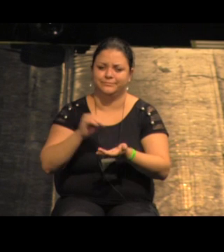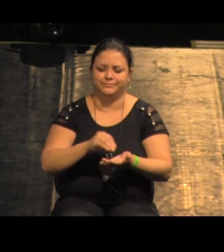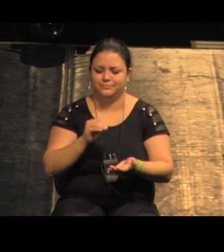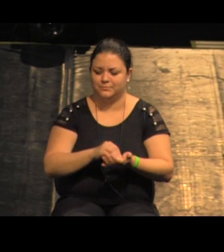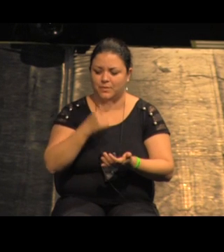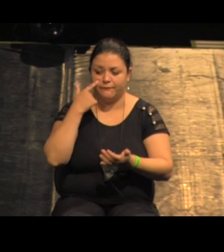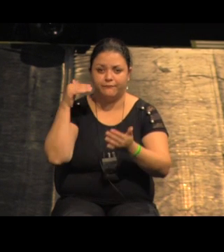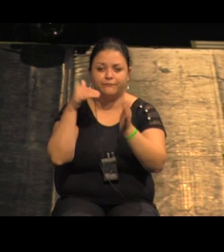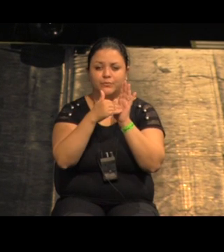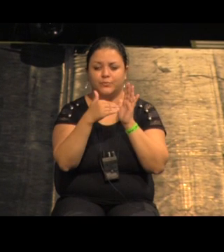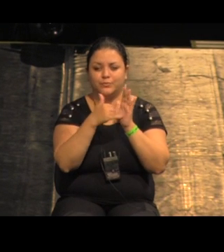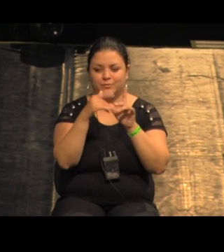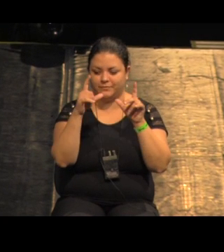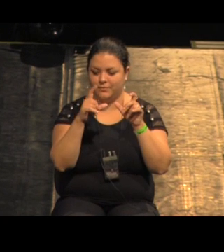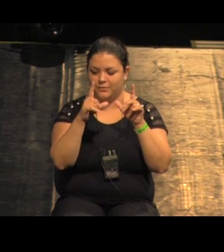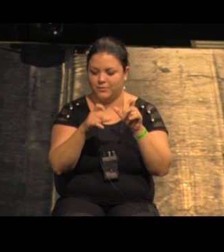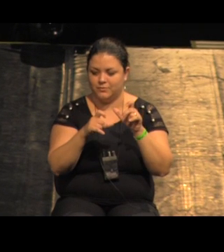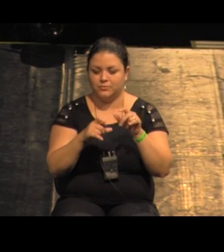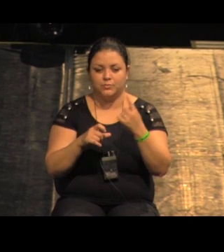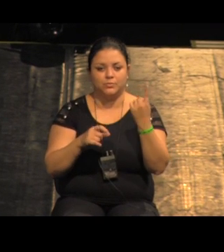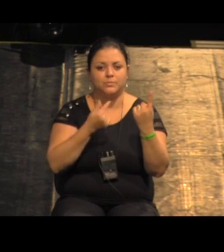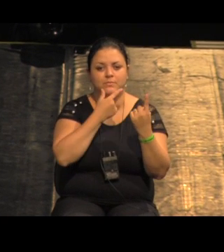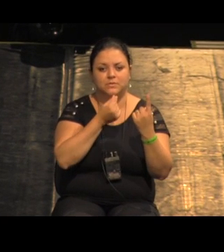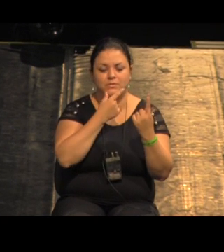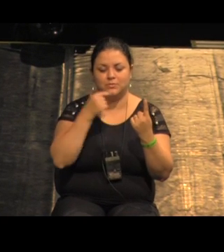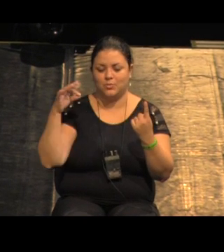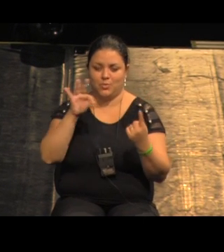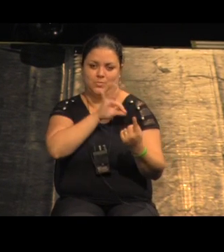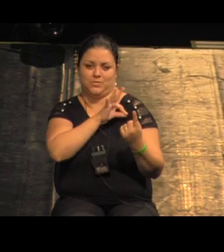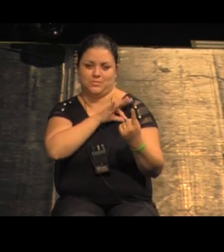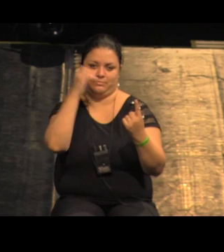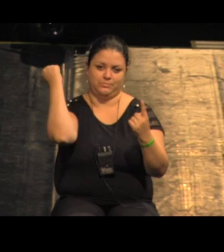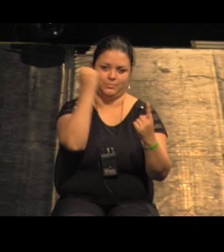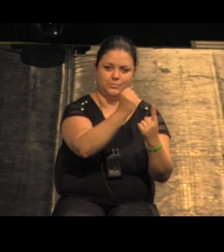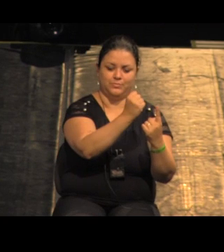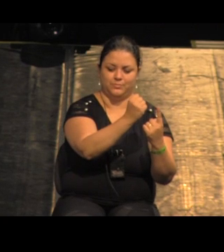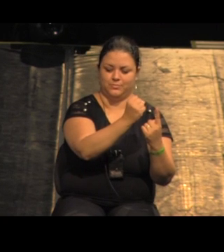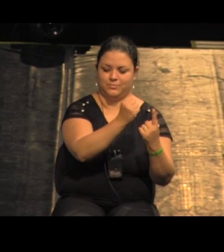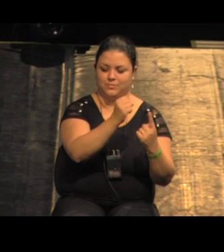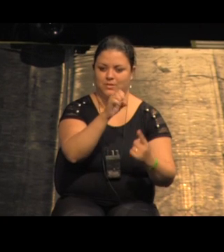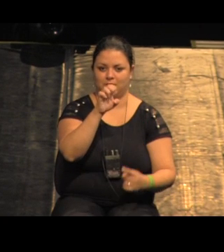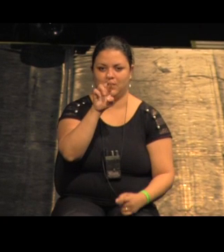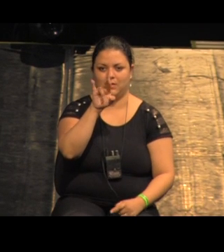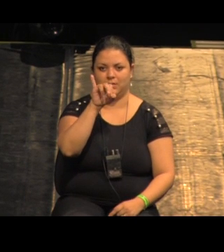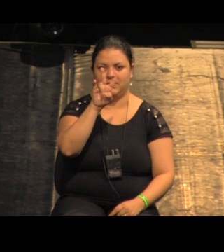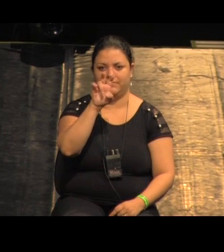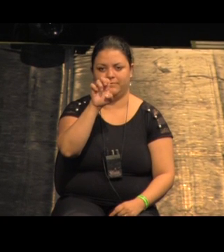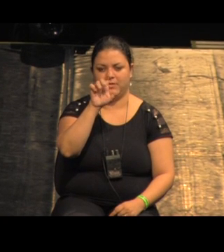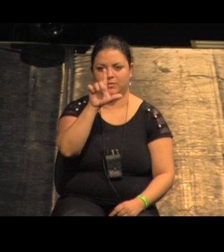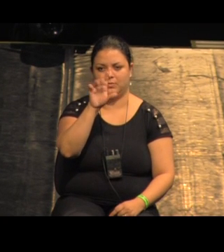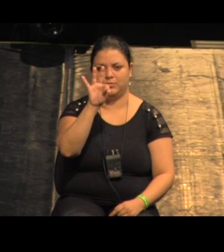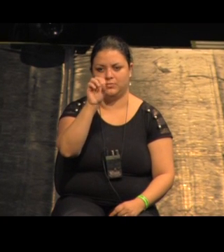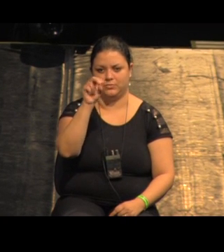fundo a polícia matou um jovem que é esse Elivelton e a comunidade foi se